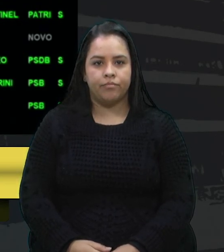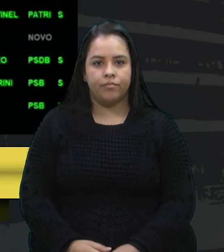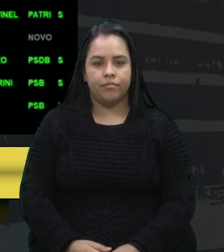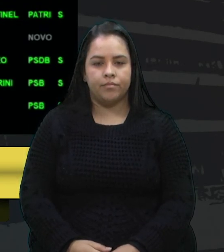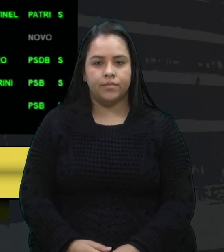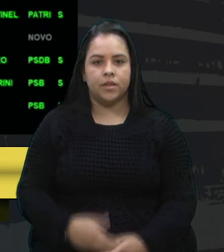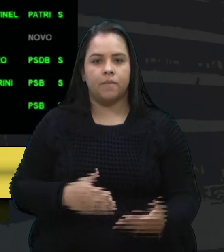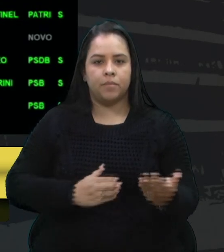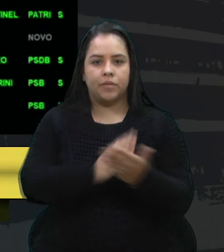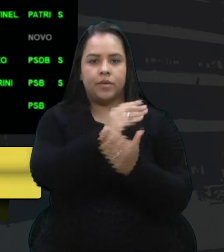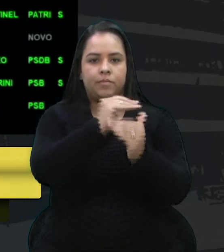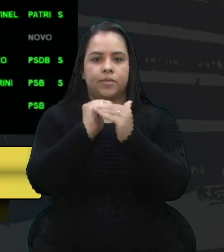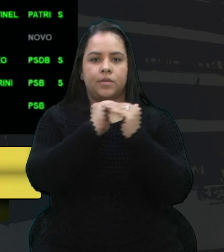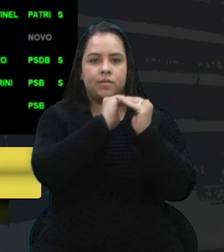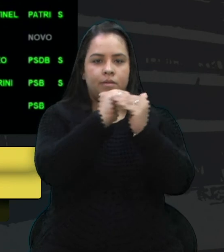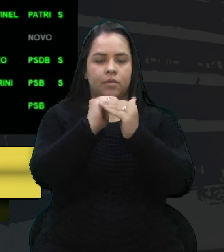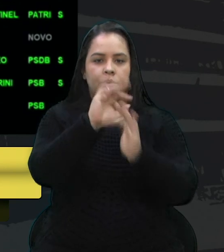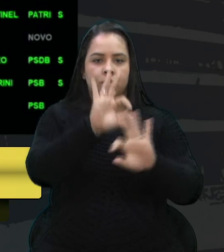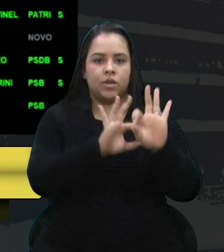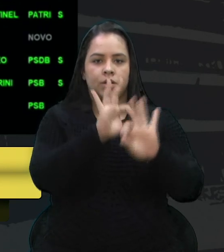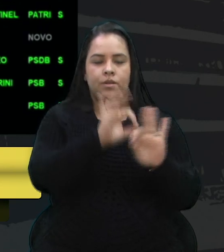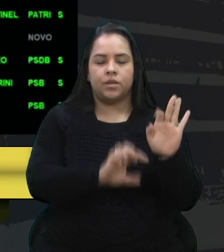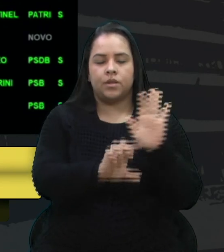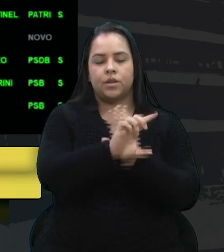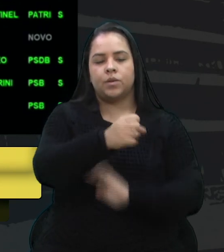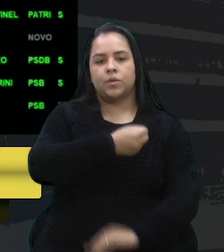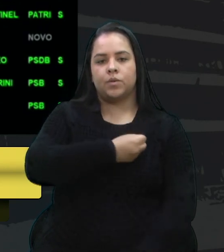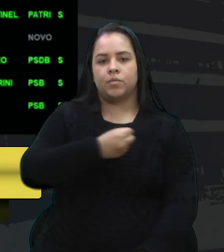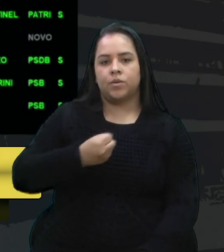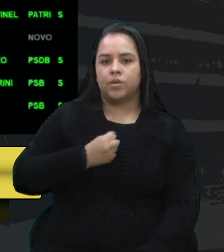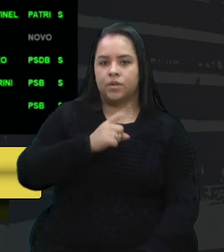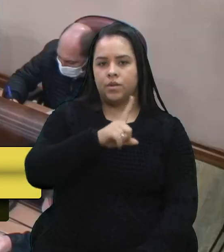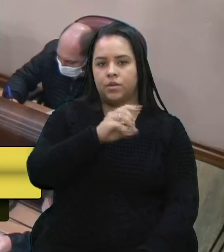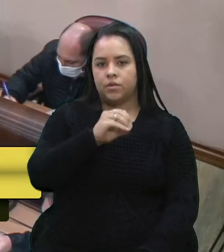Aprovada por unanimidade, projeto de lei número 108 de 2021.